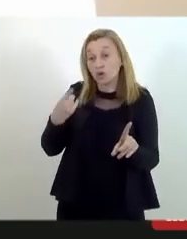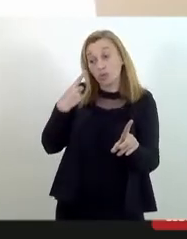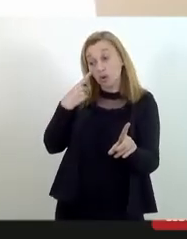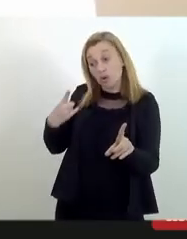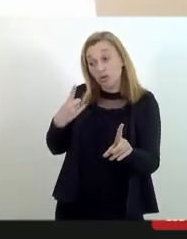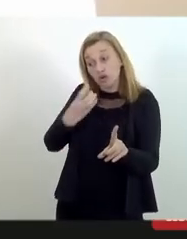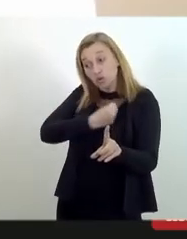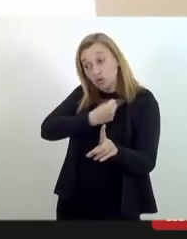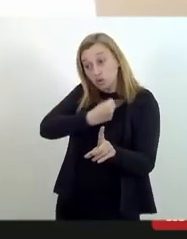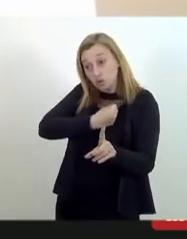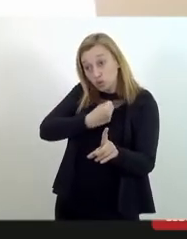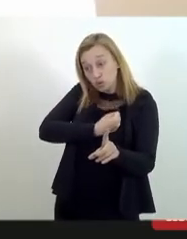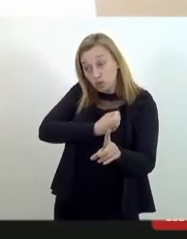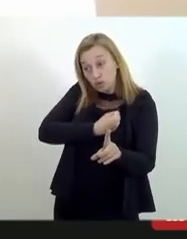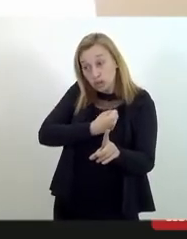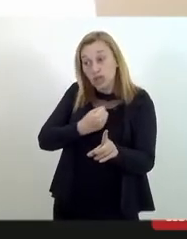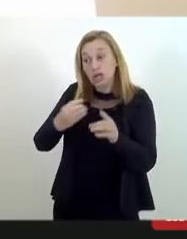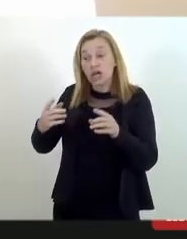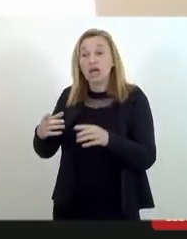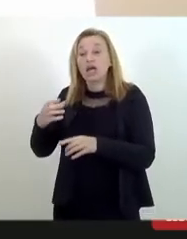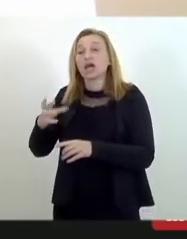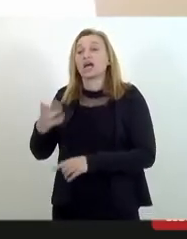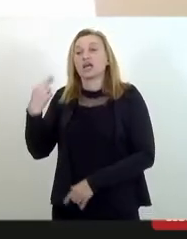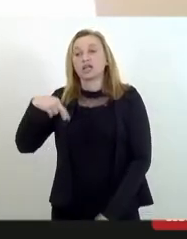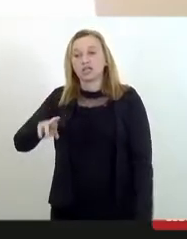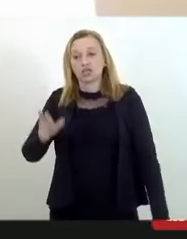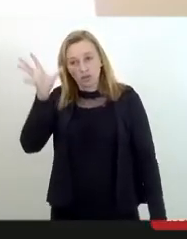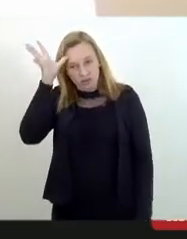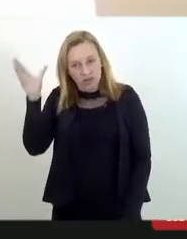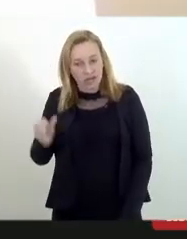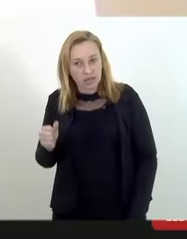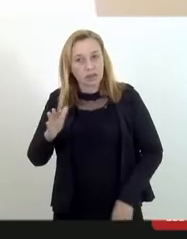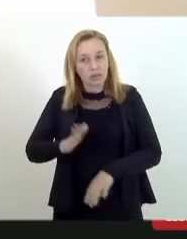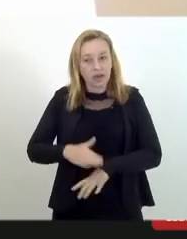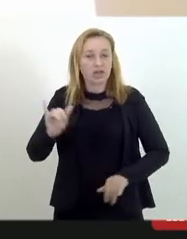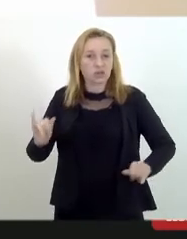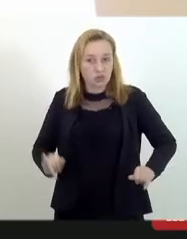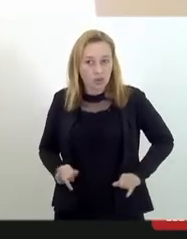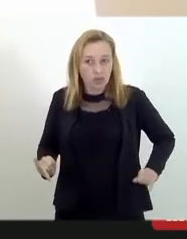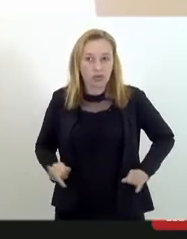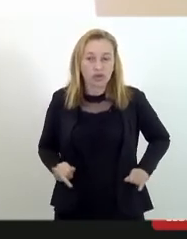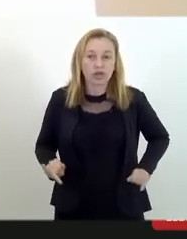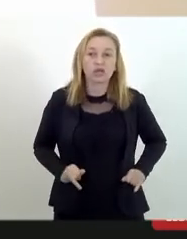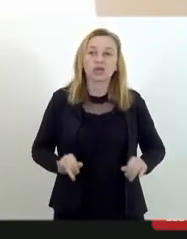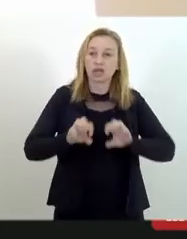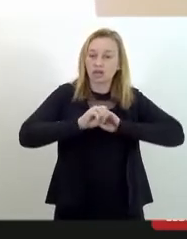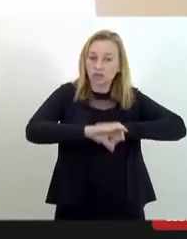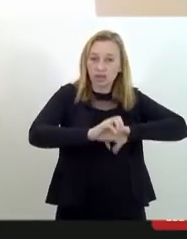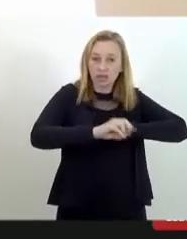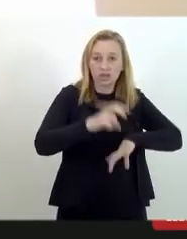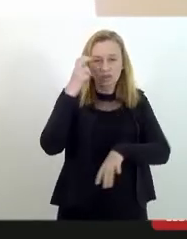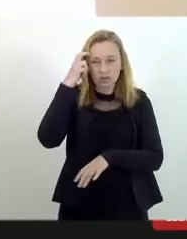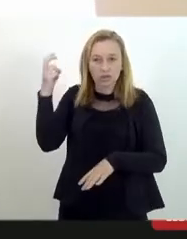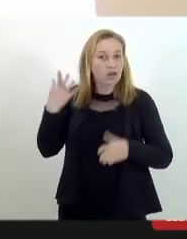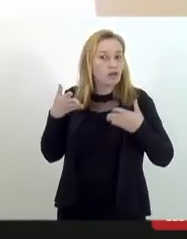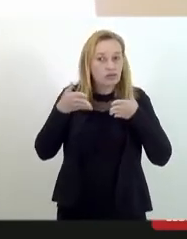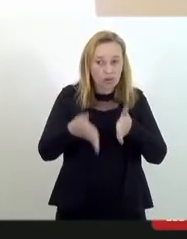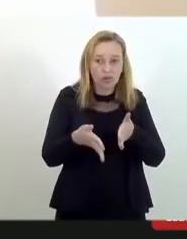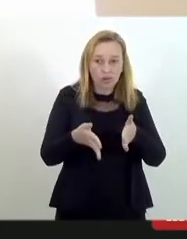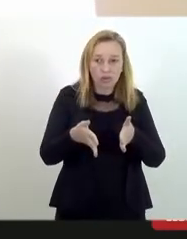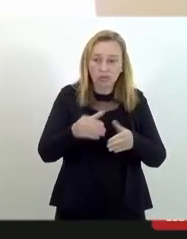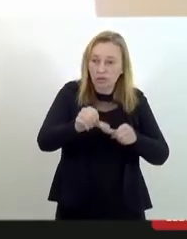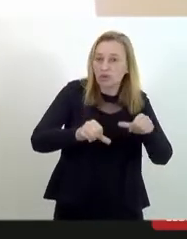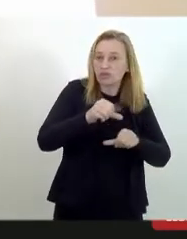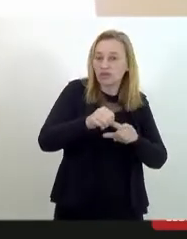estão concentradas nas religiões de matriz africana. Então o processo que envolve a educação e a cultura ele é central para a modificação